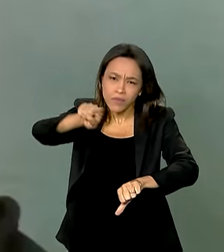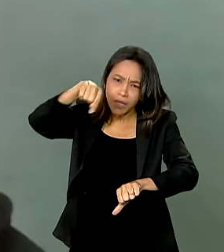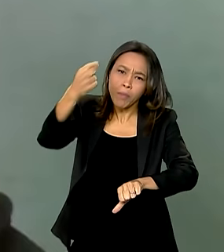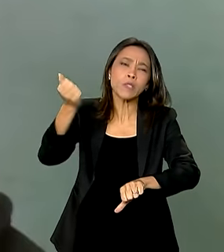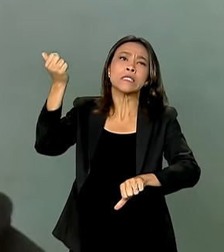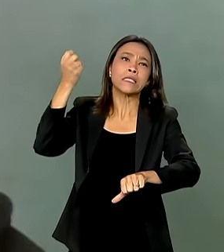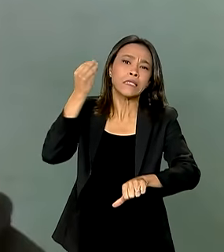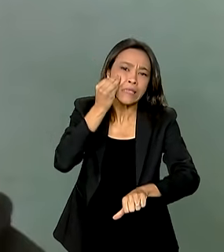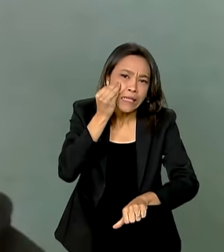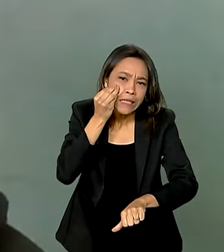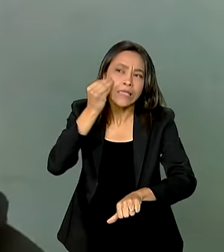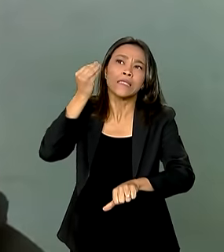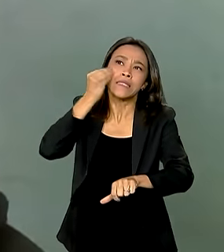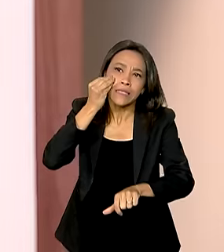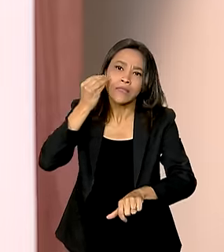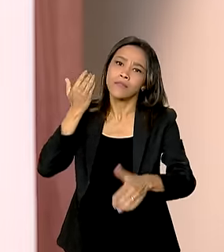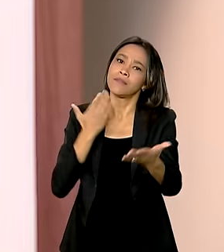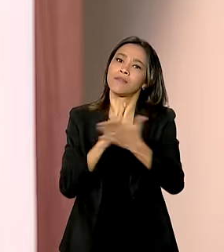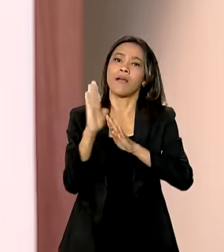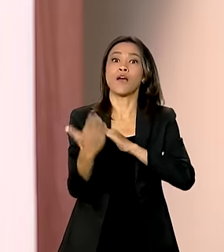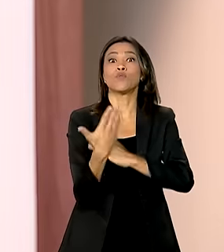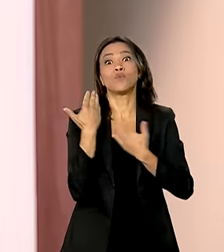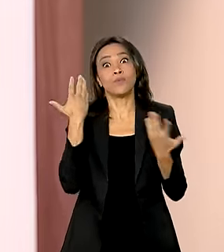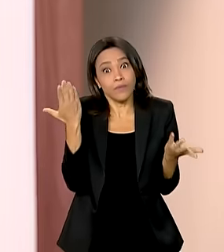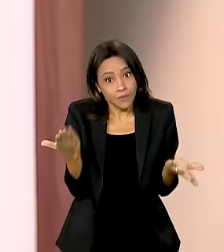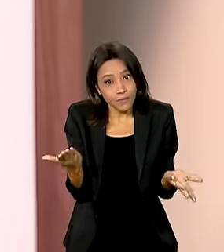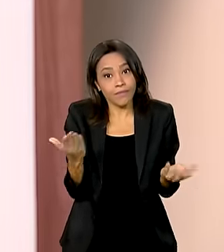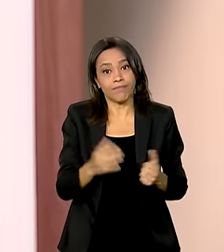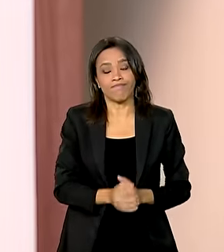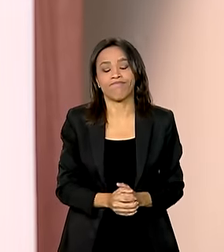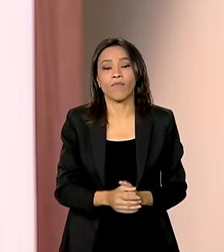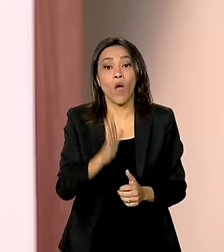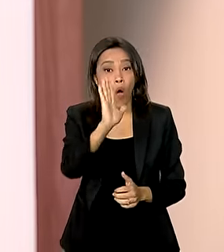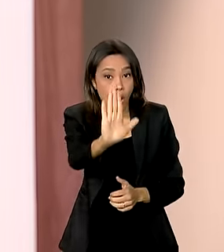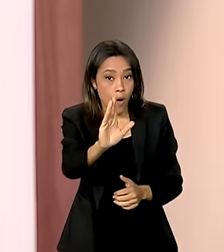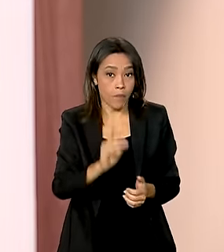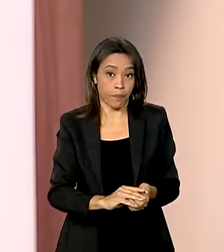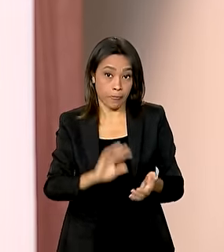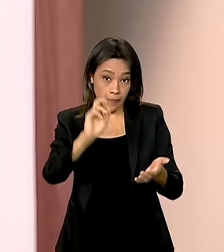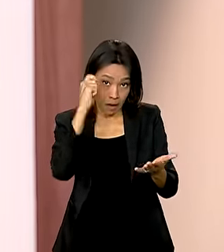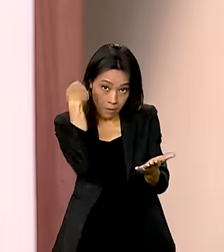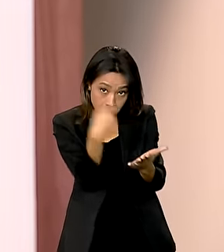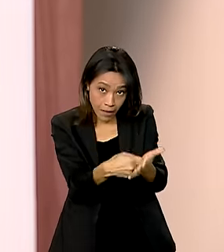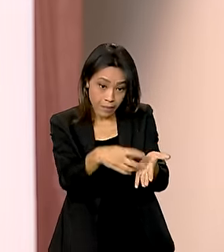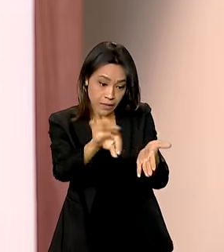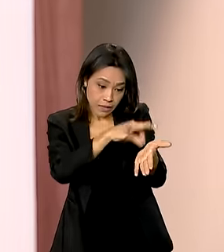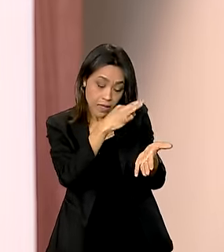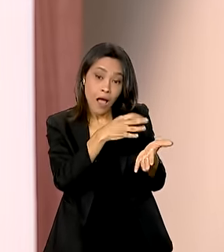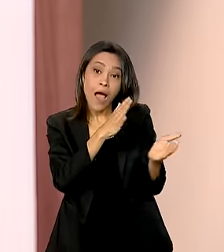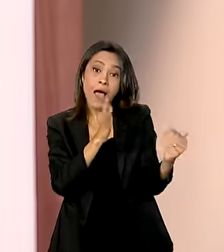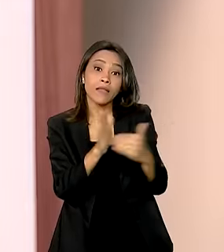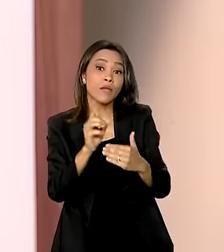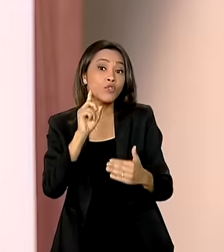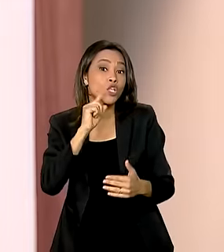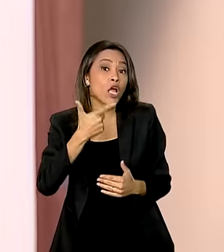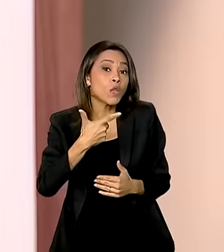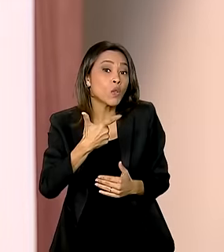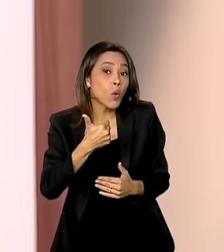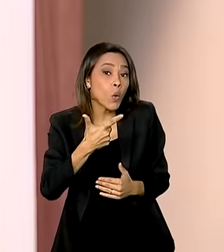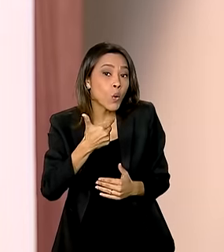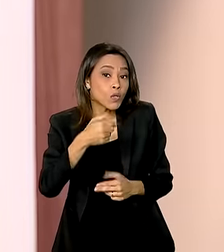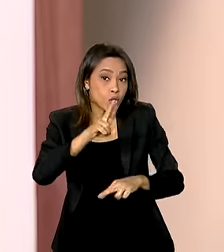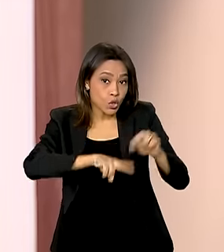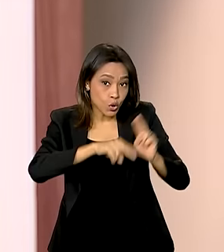novo? Eu acho que ajuda bastante. E olha, a taxa de inscrição no Enem pode ser paga até o dia 12 de junho por